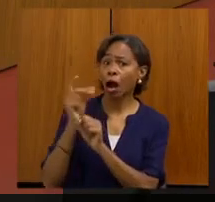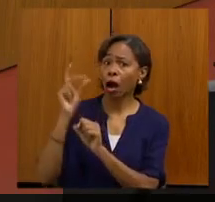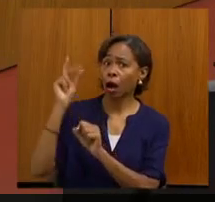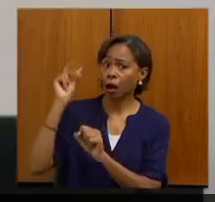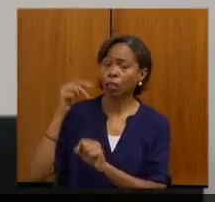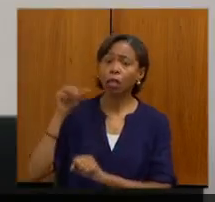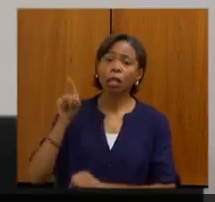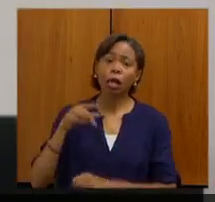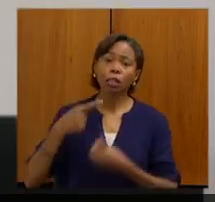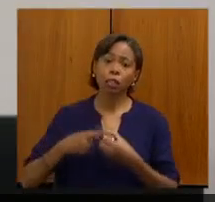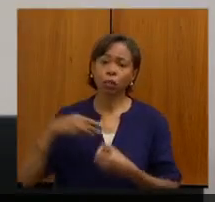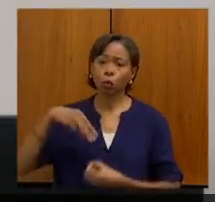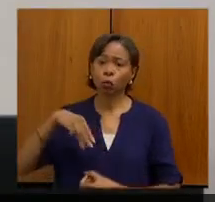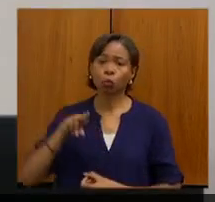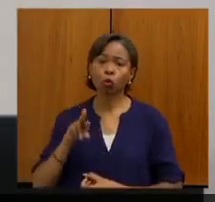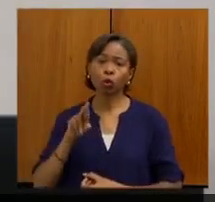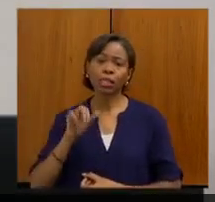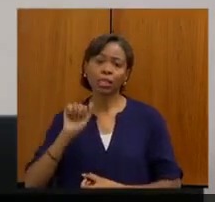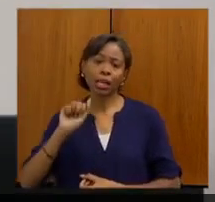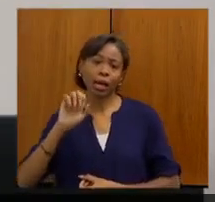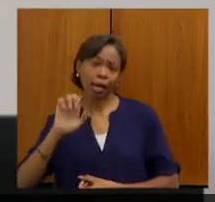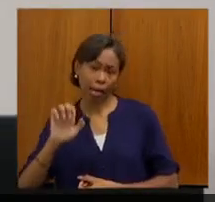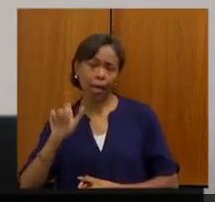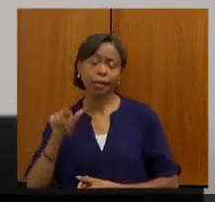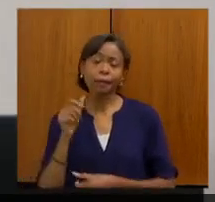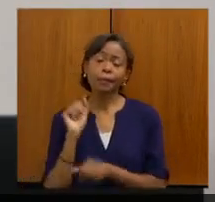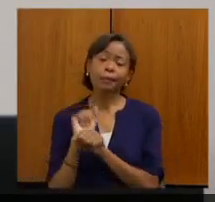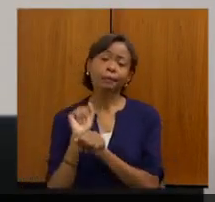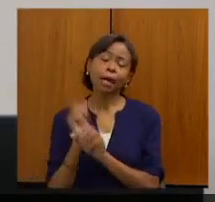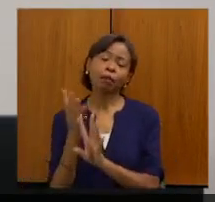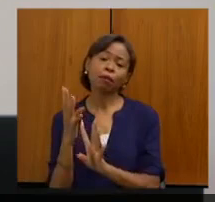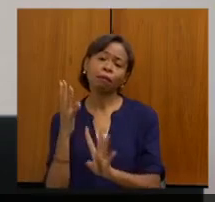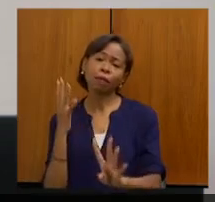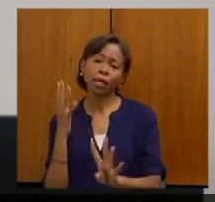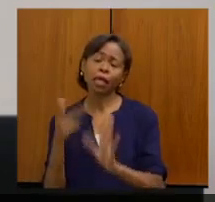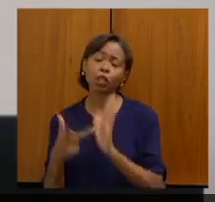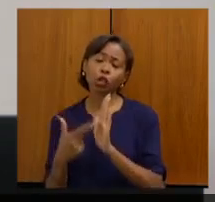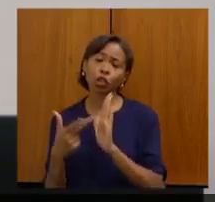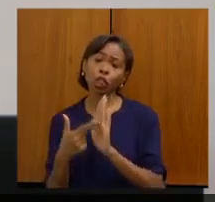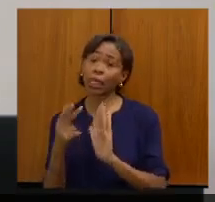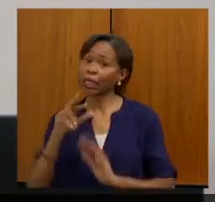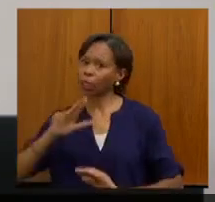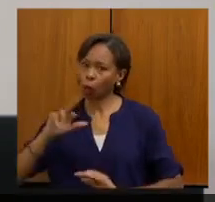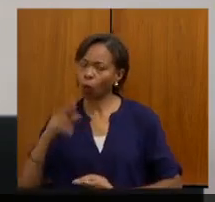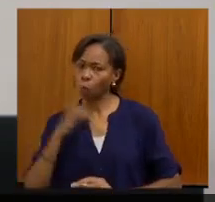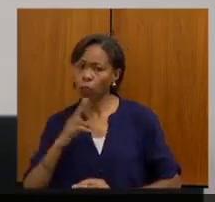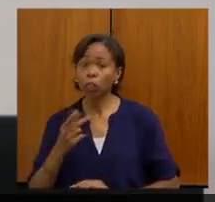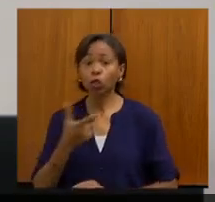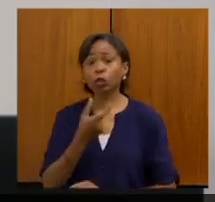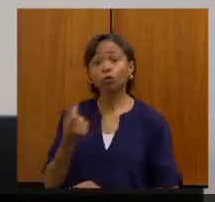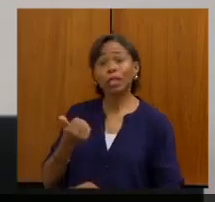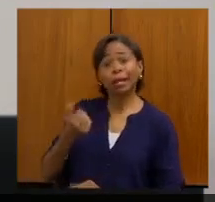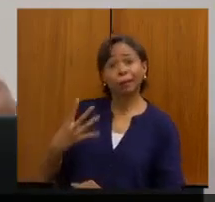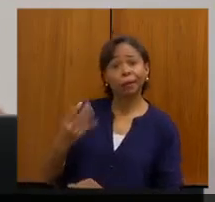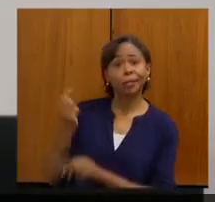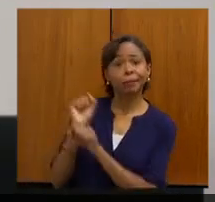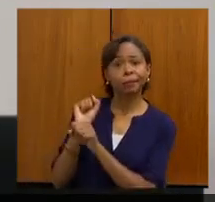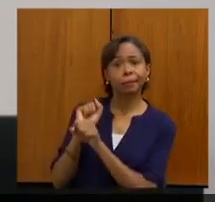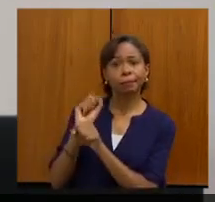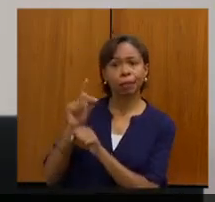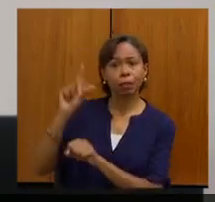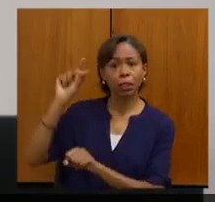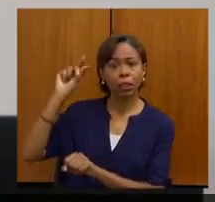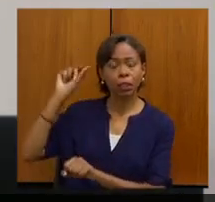Em Murié, gente começou a fazer a fila das cirurgias eletivas e começamos em 2014. Pacientes que estão aguardando lá desde